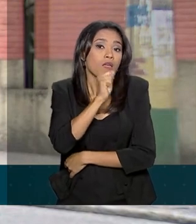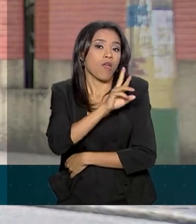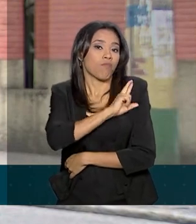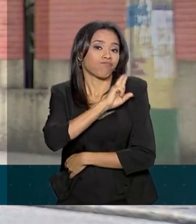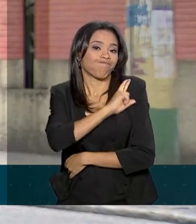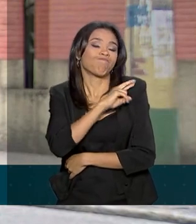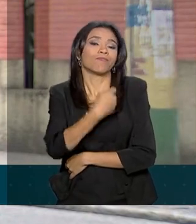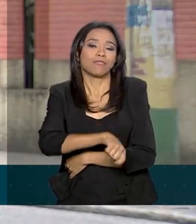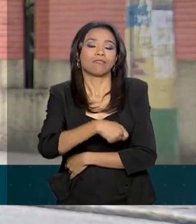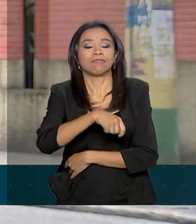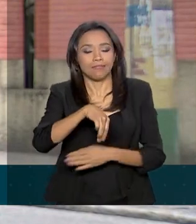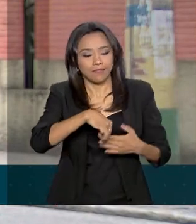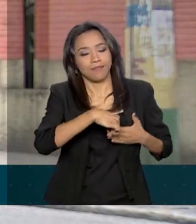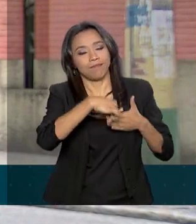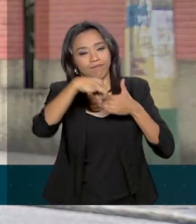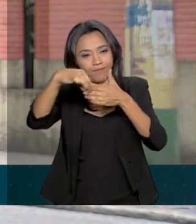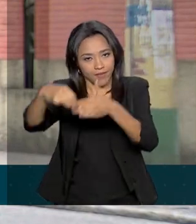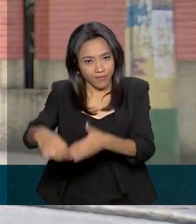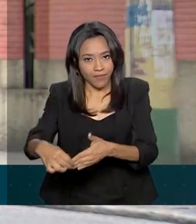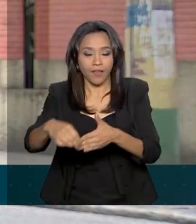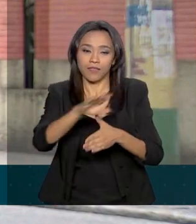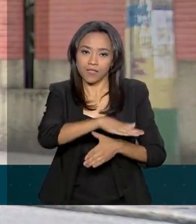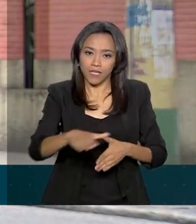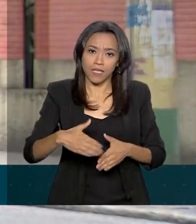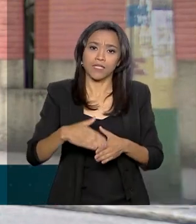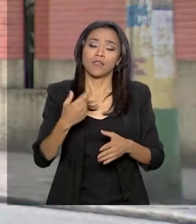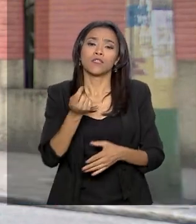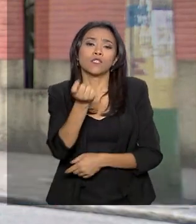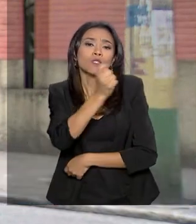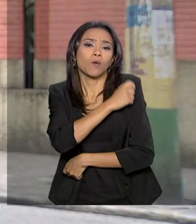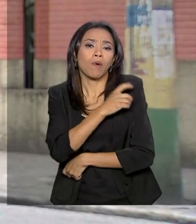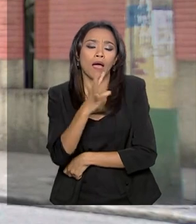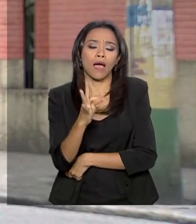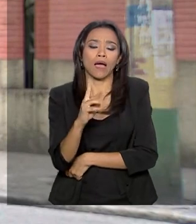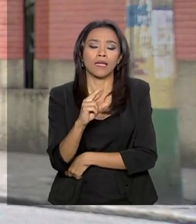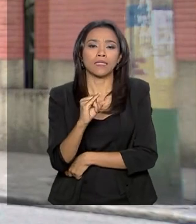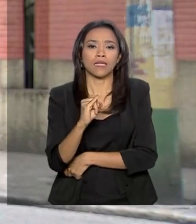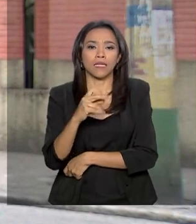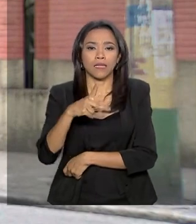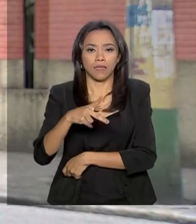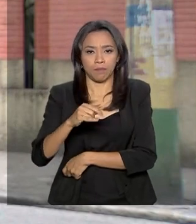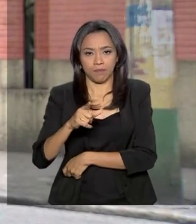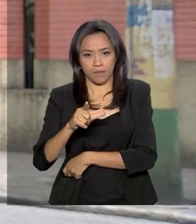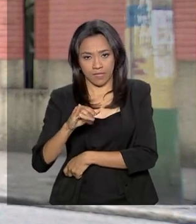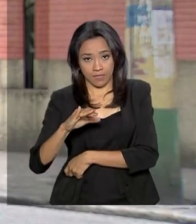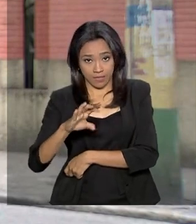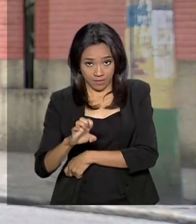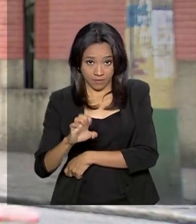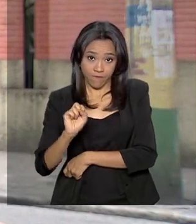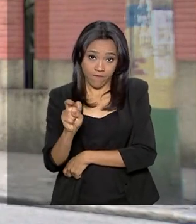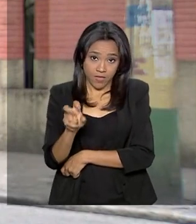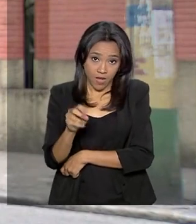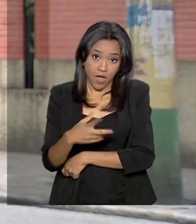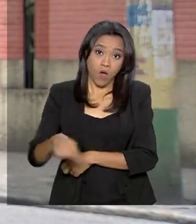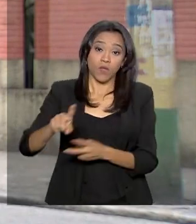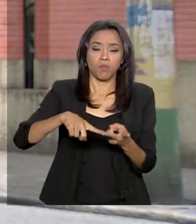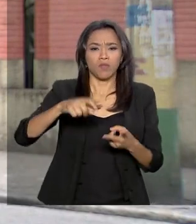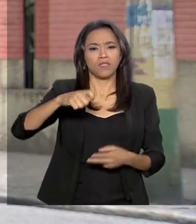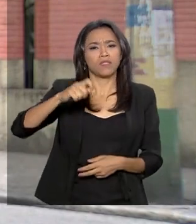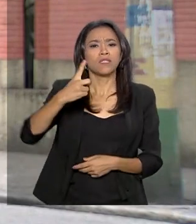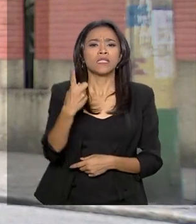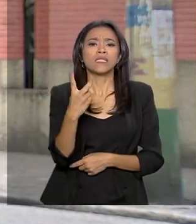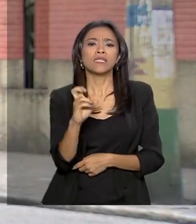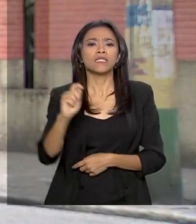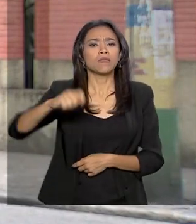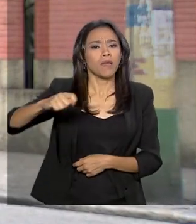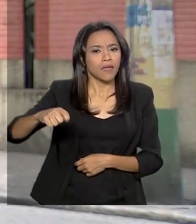para tomar a vacina tríplice viral aos 12 meses de idade, quando é aplicada a primeira dose e aos 15 meses para